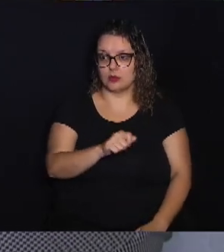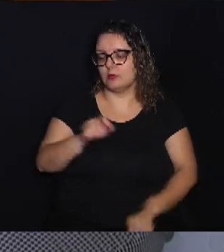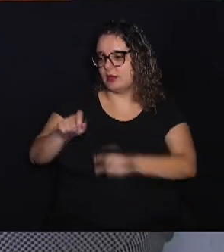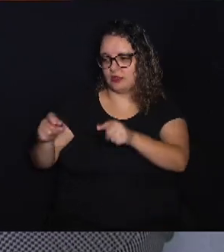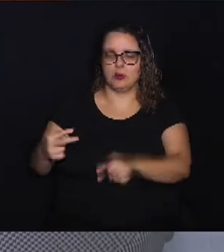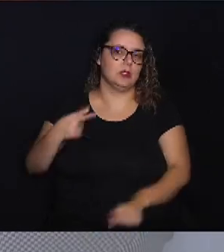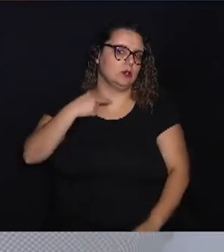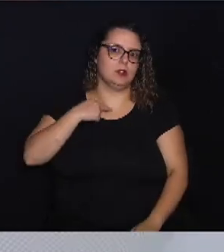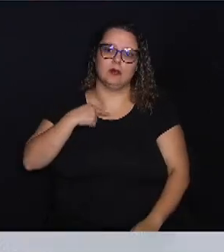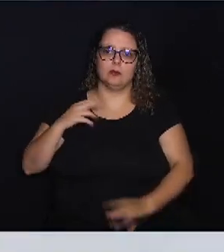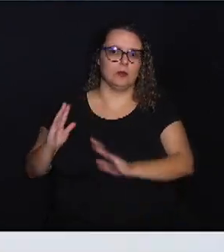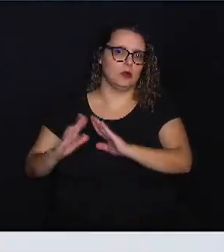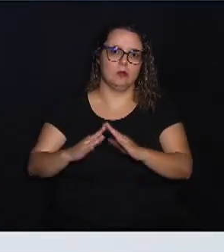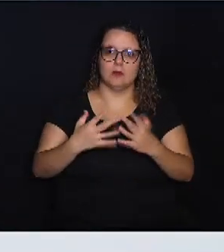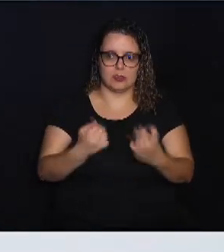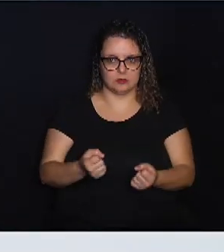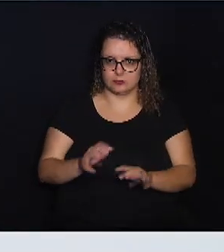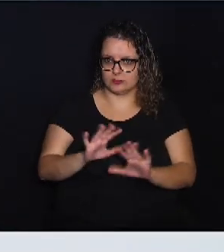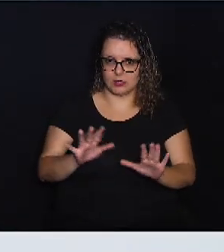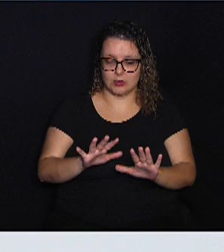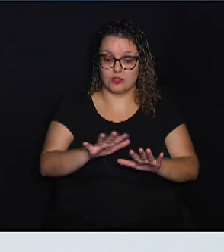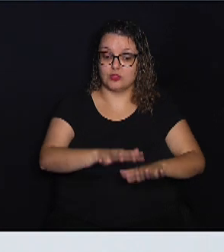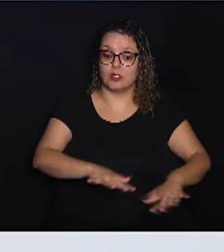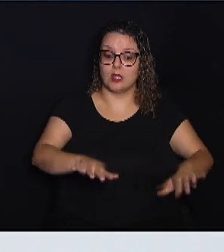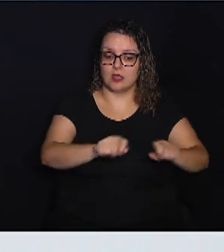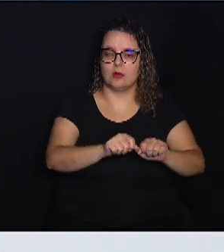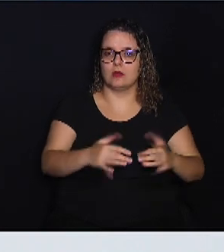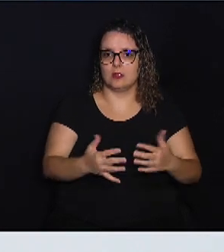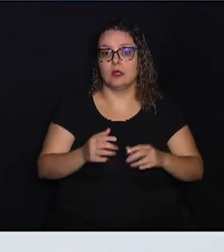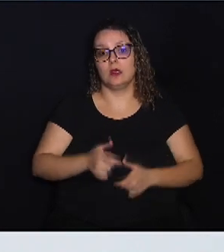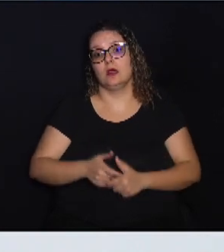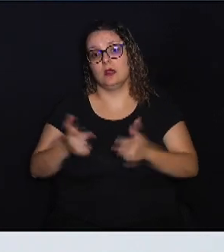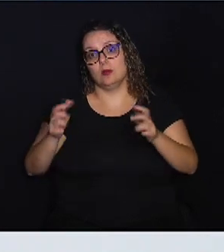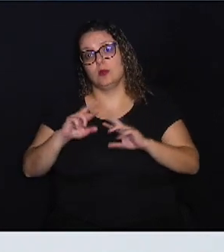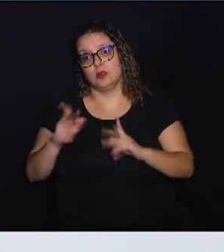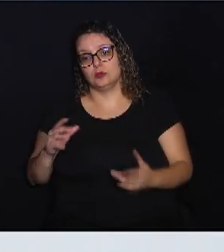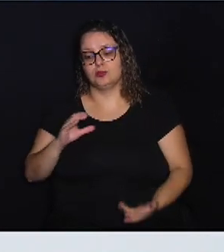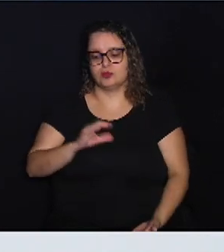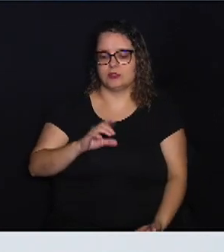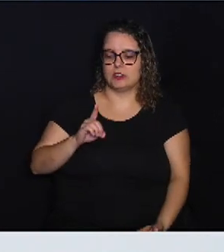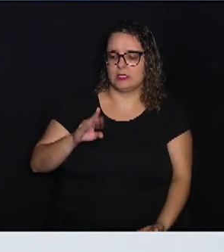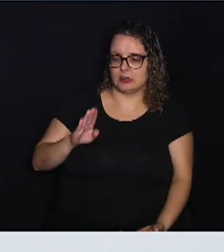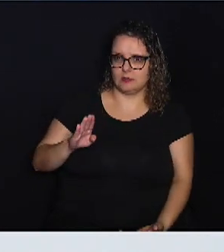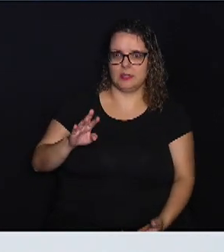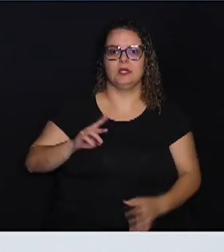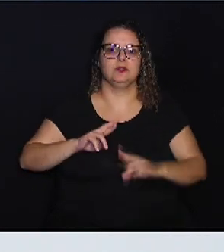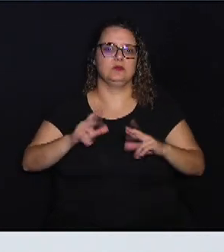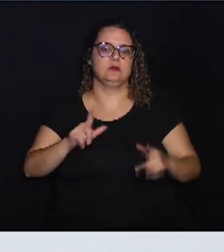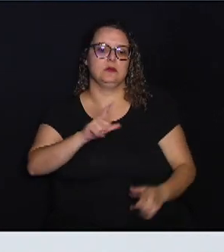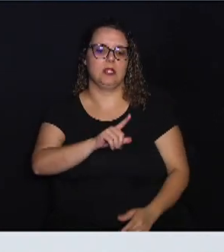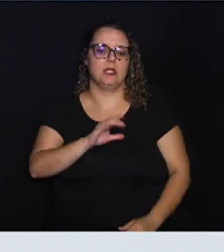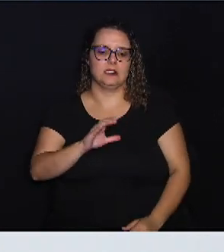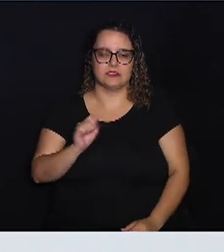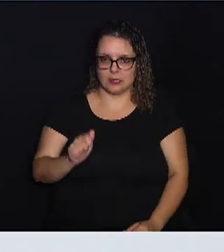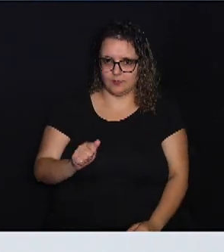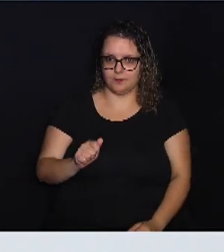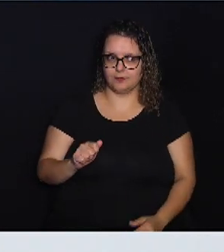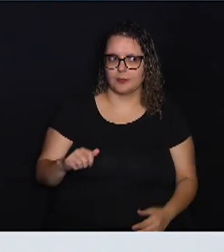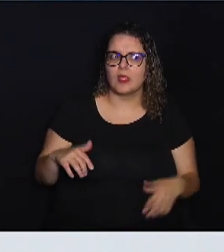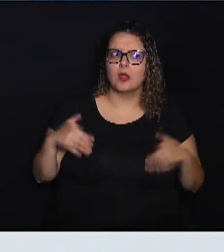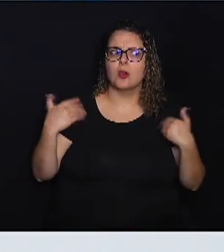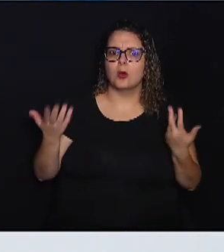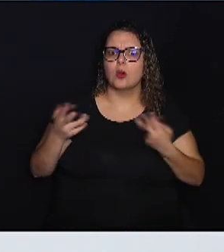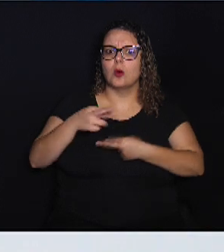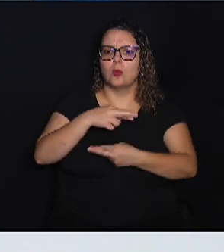não pode receber esse dinheiro. Então, essa é a grande diferença do CDB para a LCA. Agora, qual é a